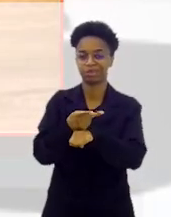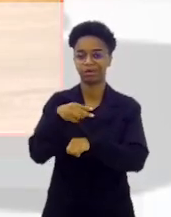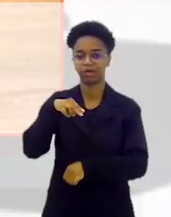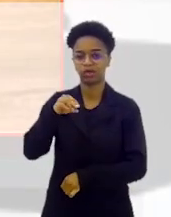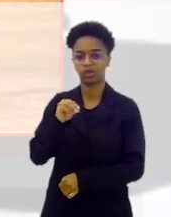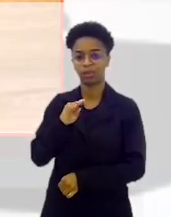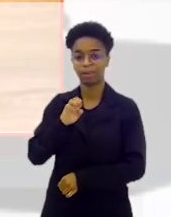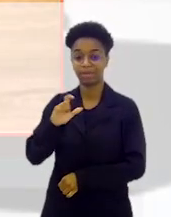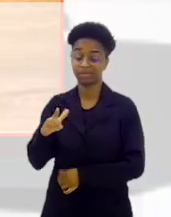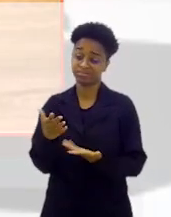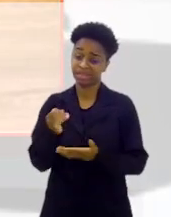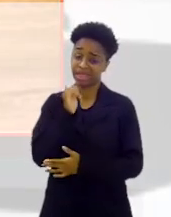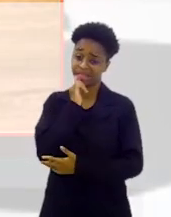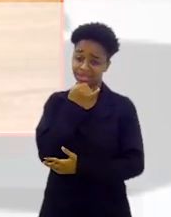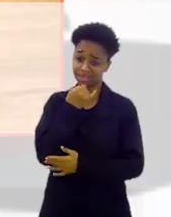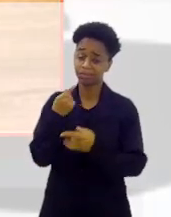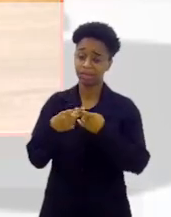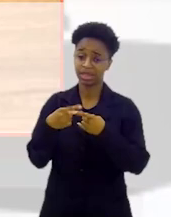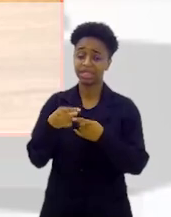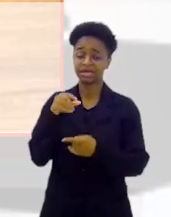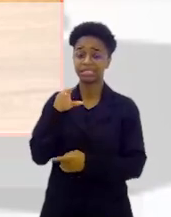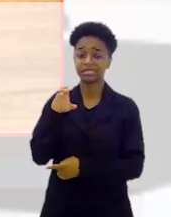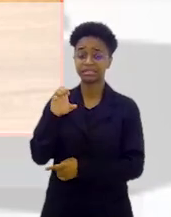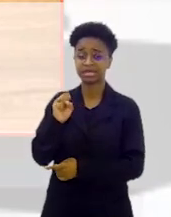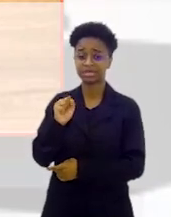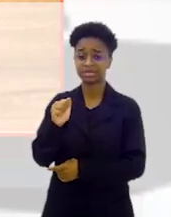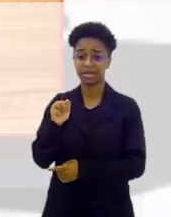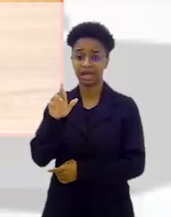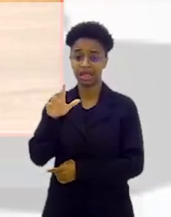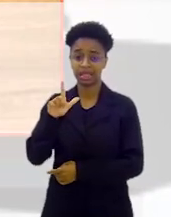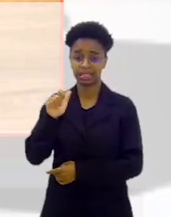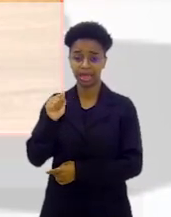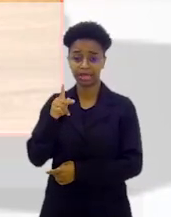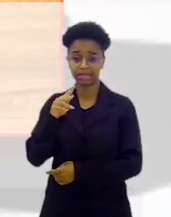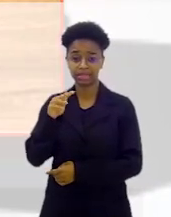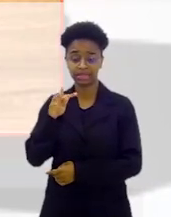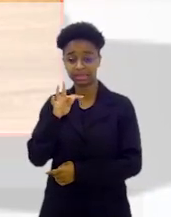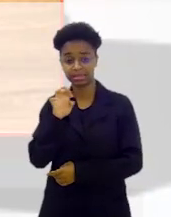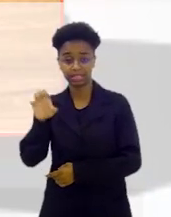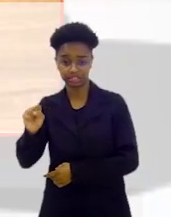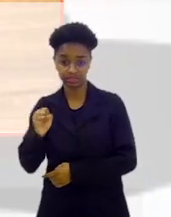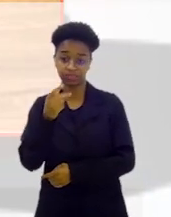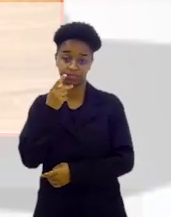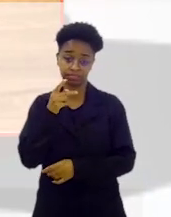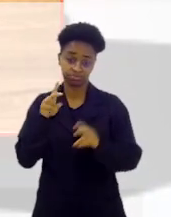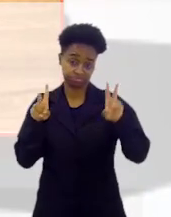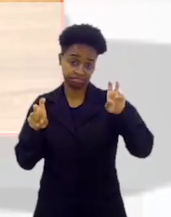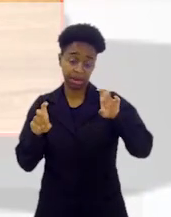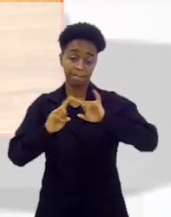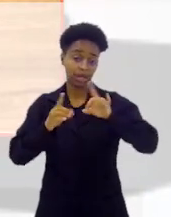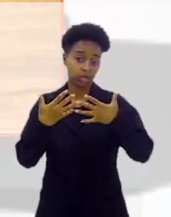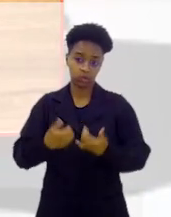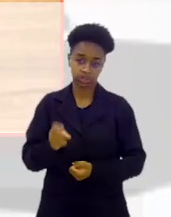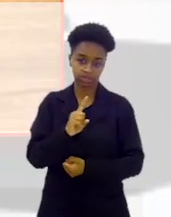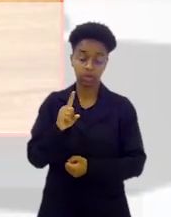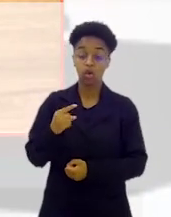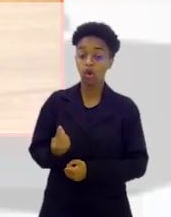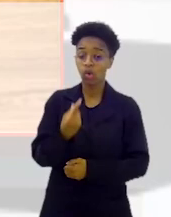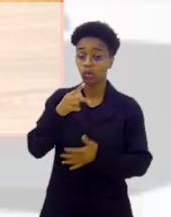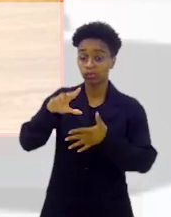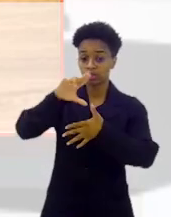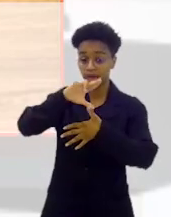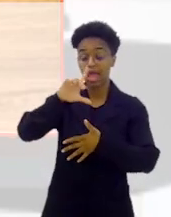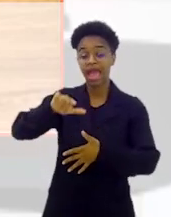Nobel. Porque isso é muito triste, né? O César Lattes, ele é citado, mas não recebeu. E o único sul-americano, a única pessoa na América